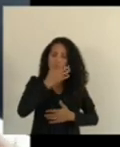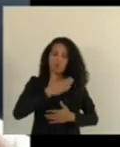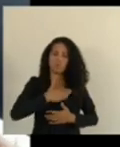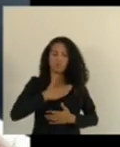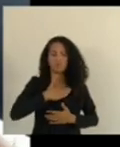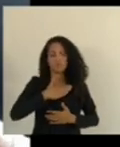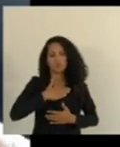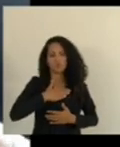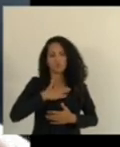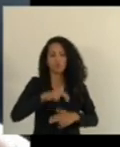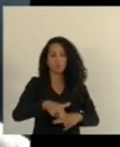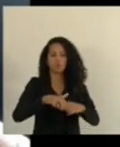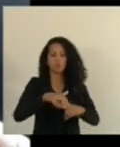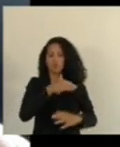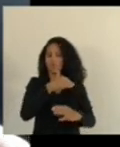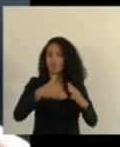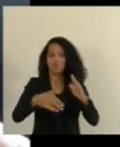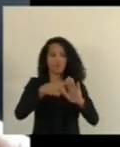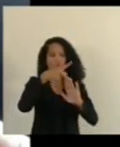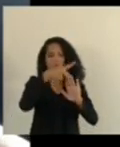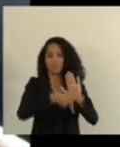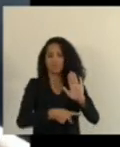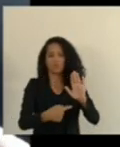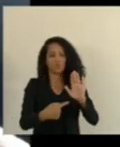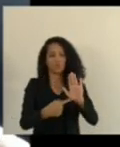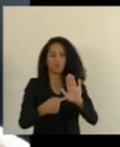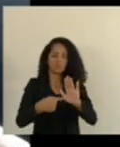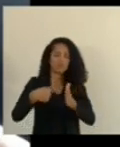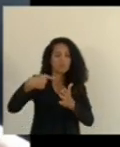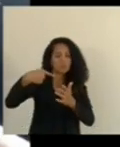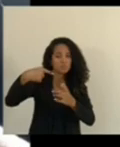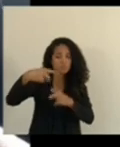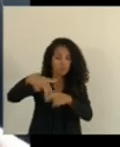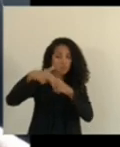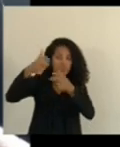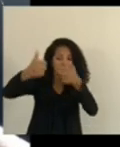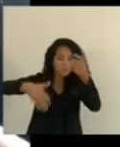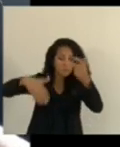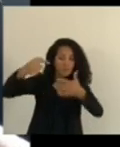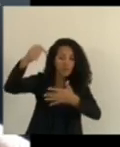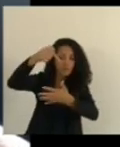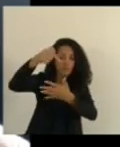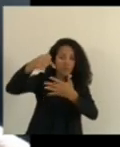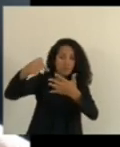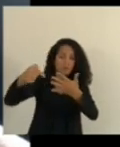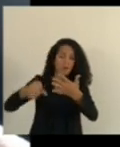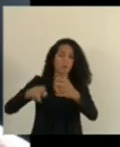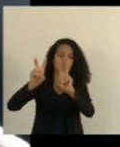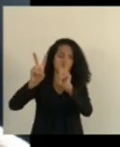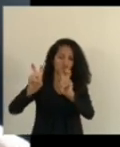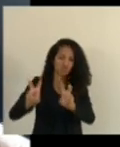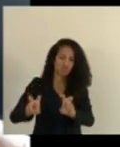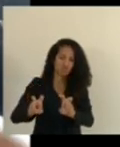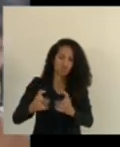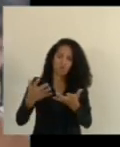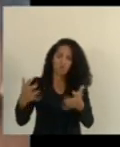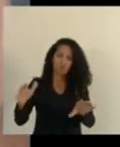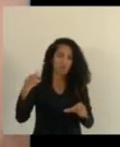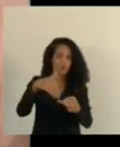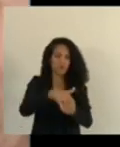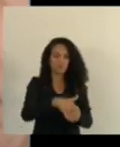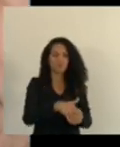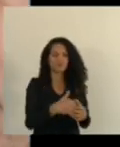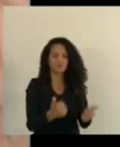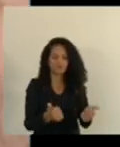e entendessem o porquê do meu voto muito